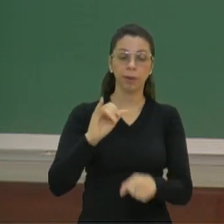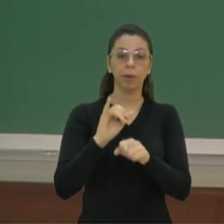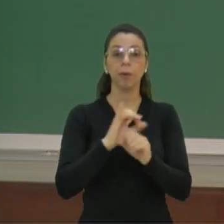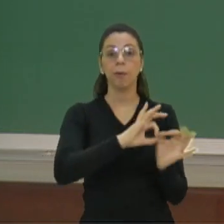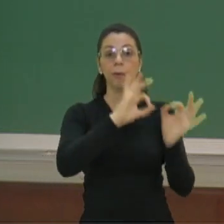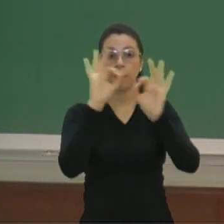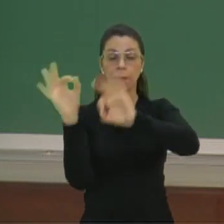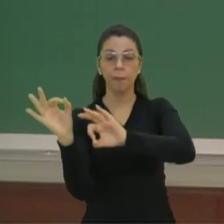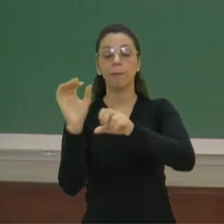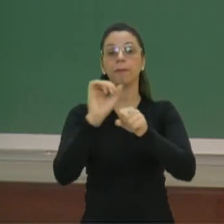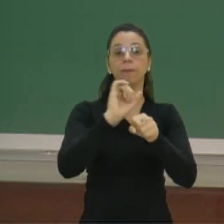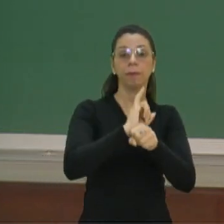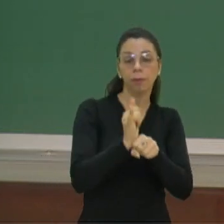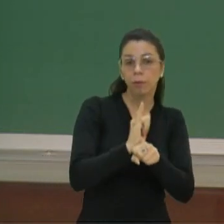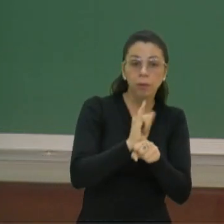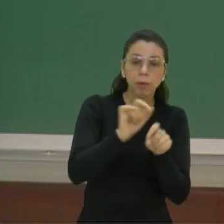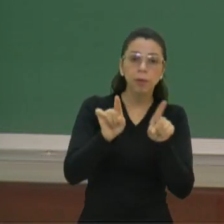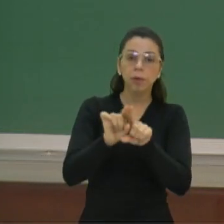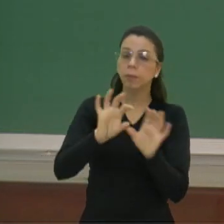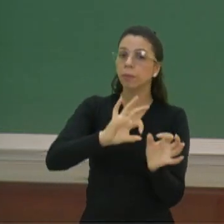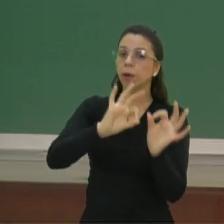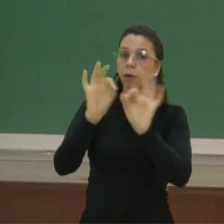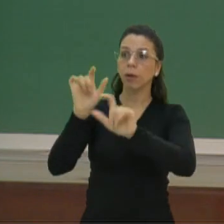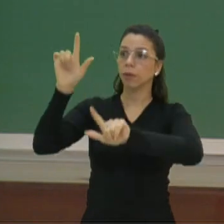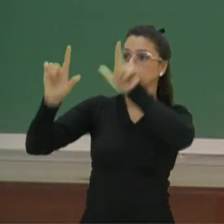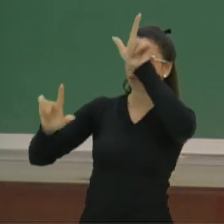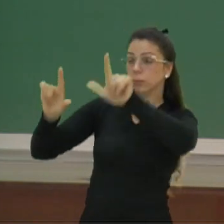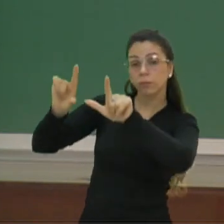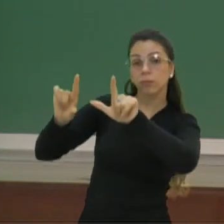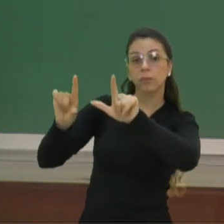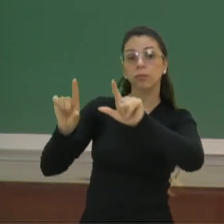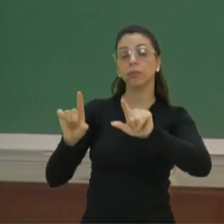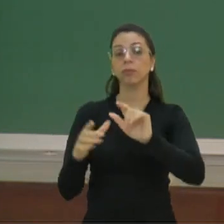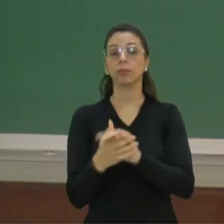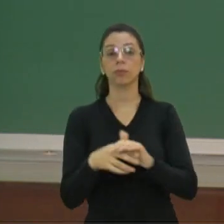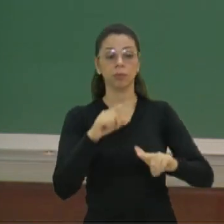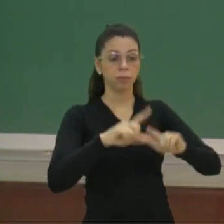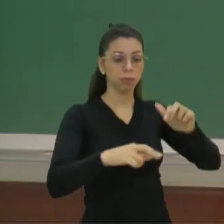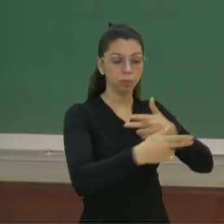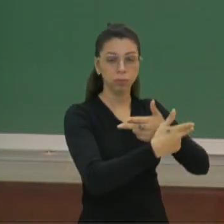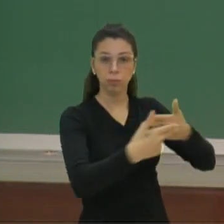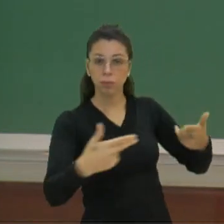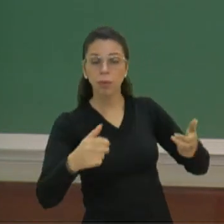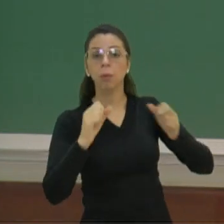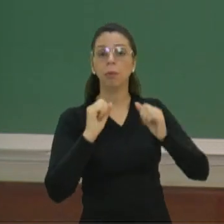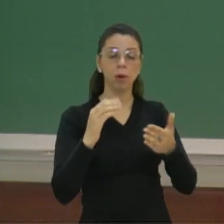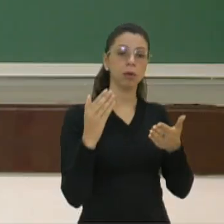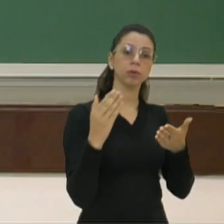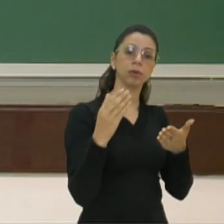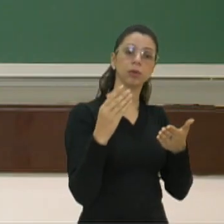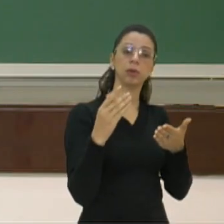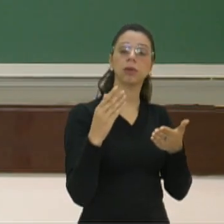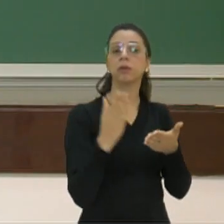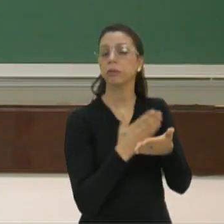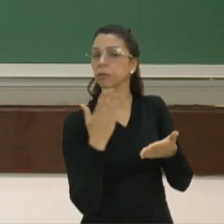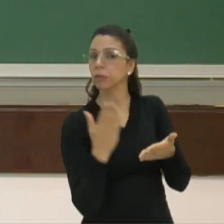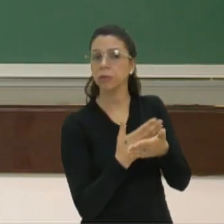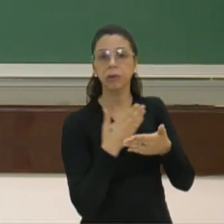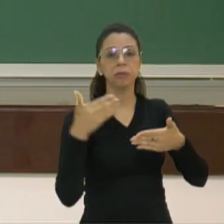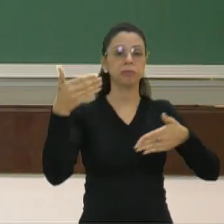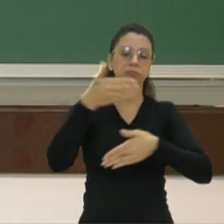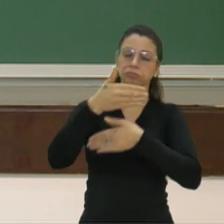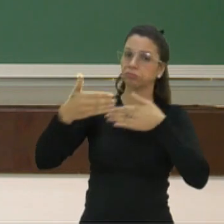YouTube, as aulas que estão passando na TV, os seus materiais da escola, pode ser livro, pode ser slide,